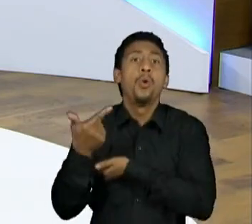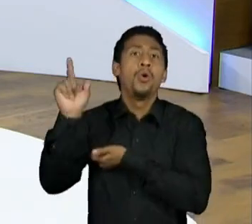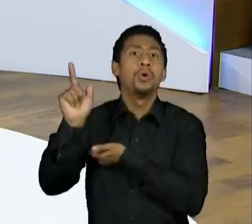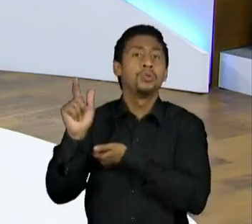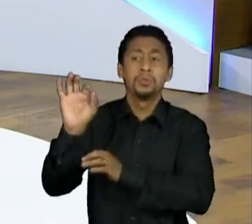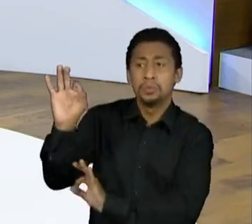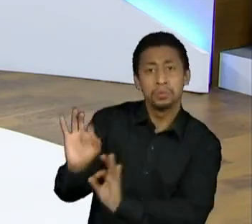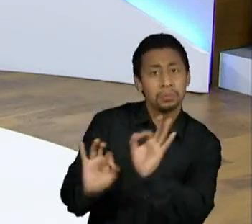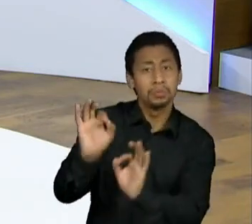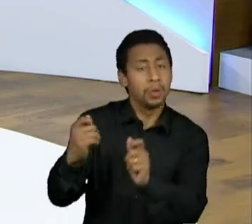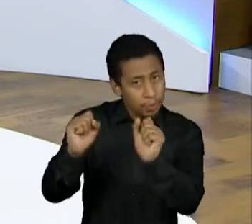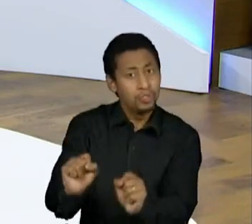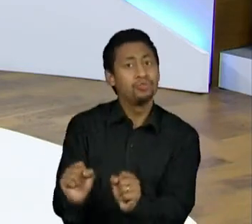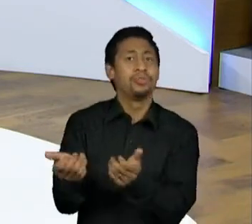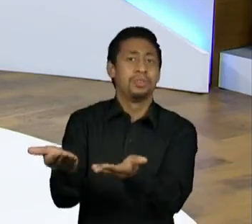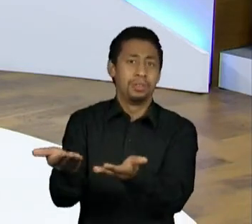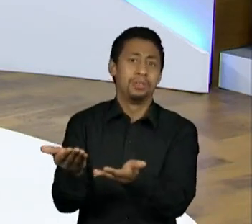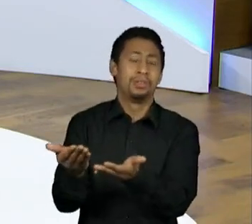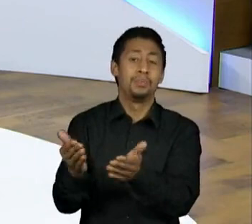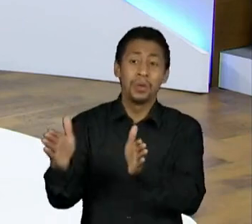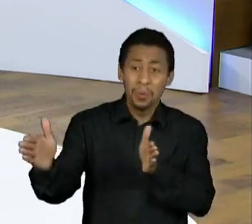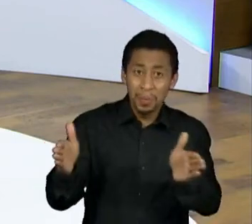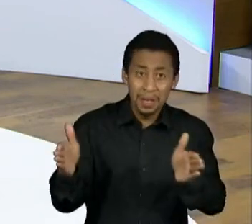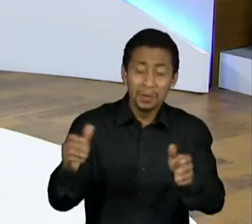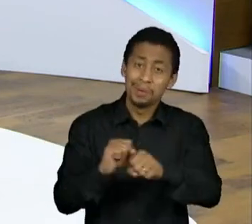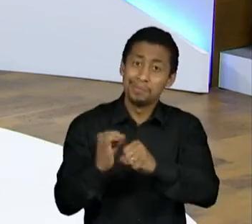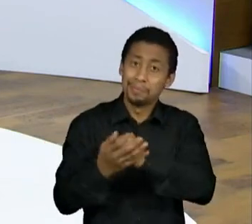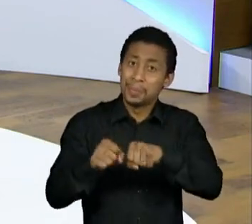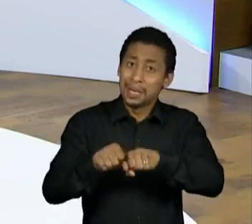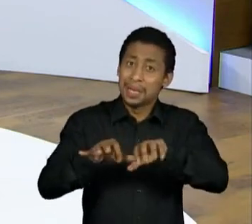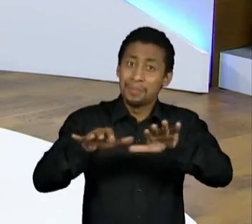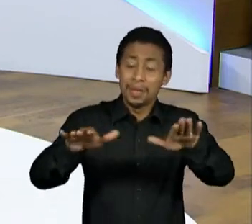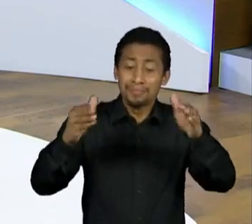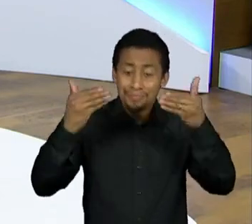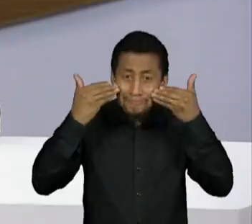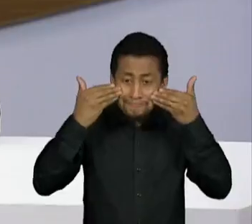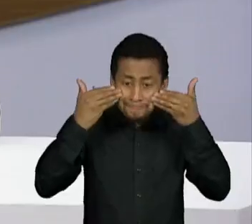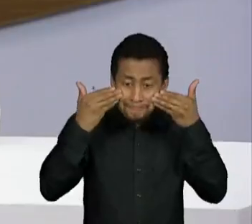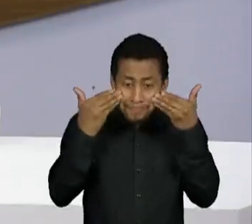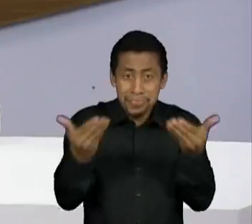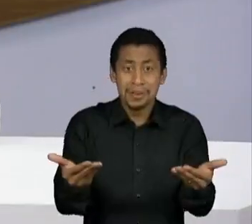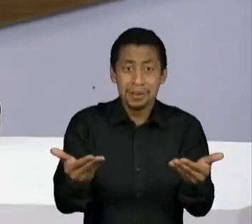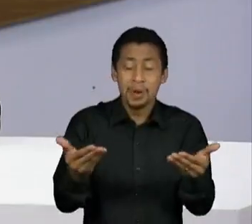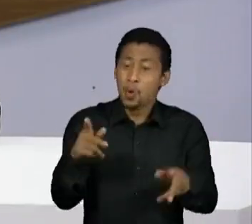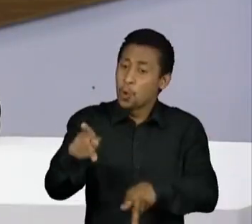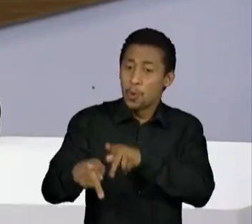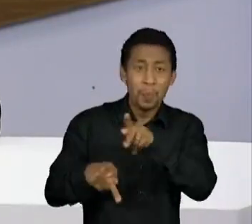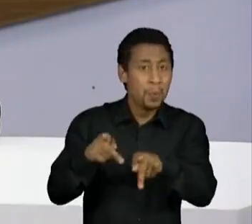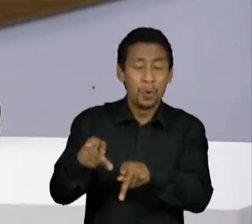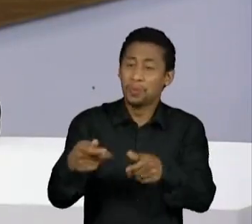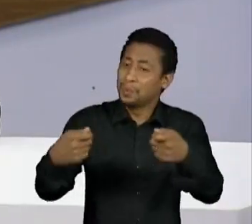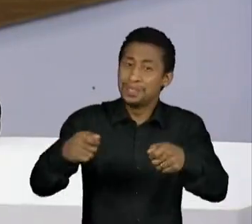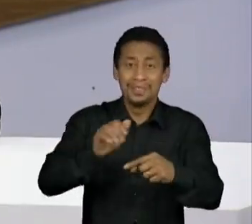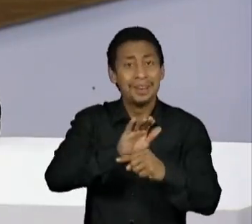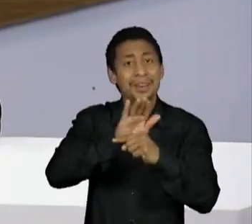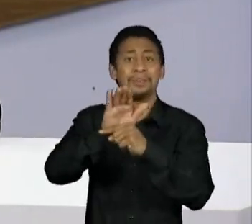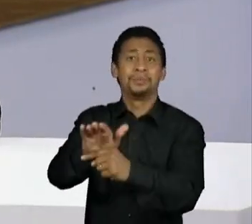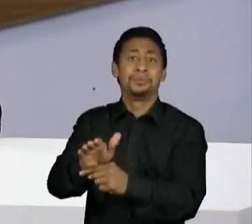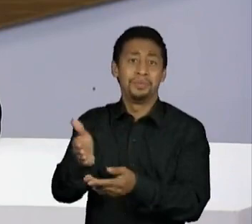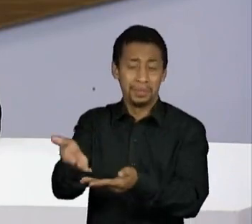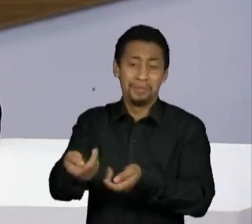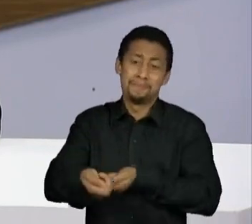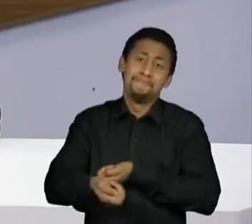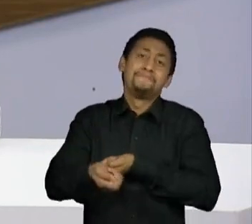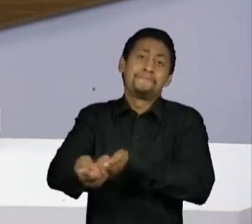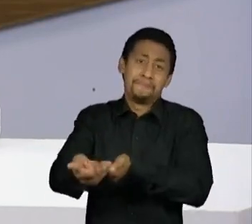projetos em tramitação e a pandemia mostrou, mais do que nunca, a necessidade de haver uma política